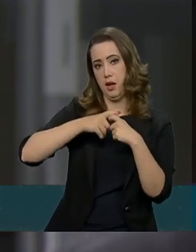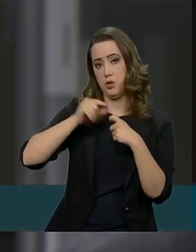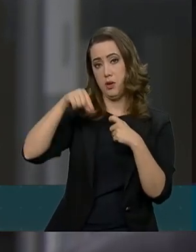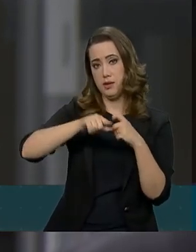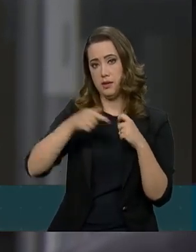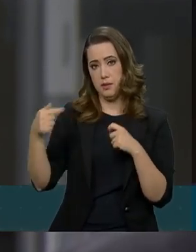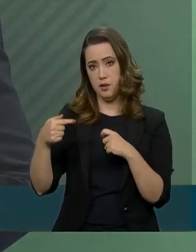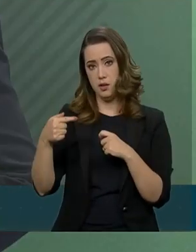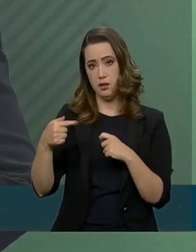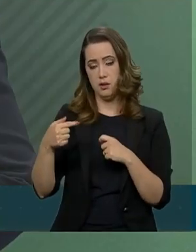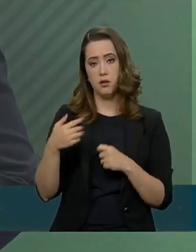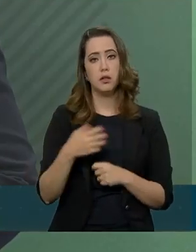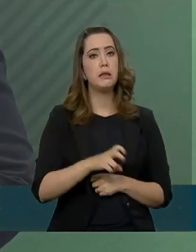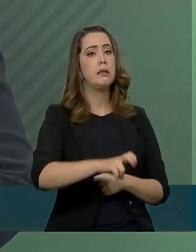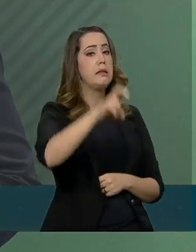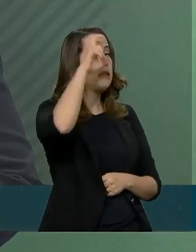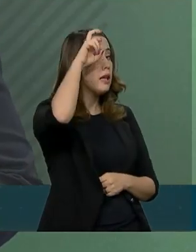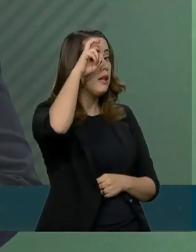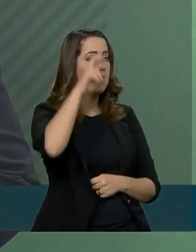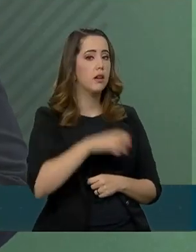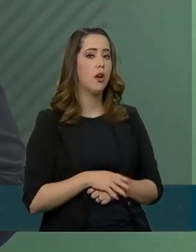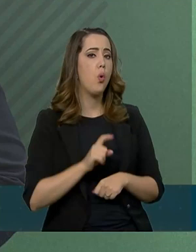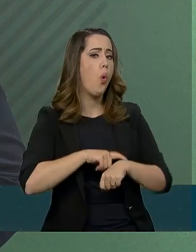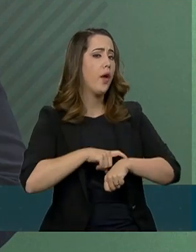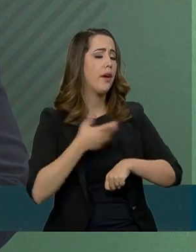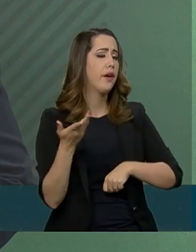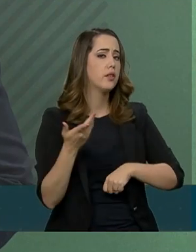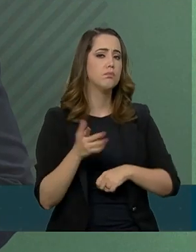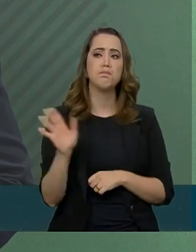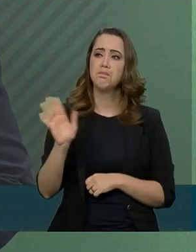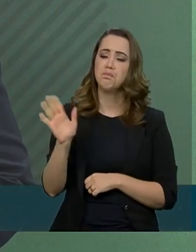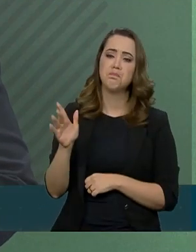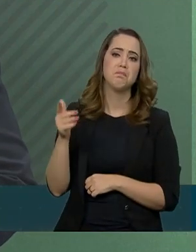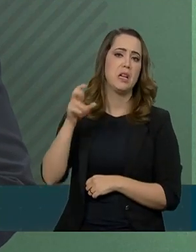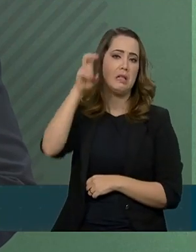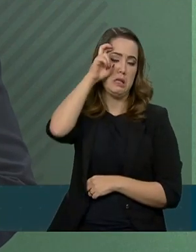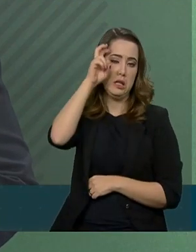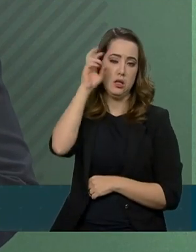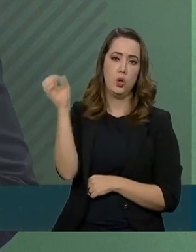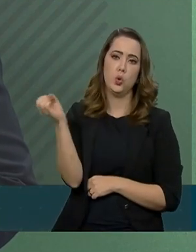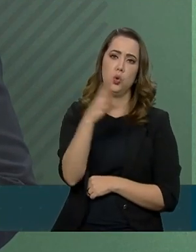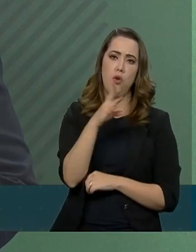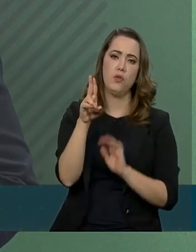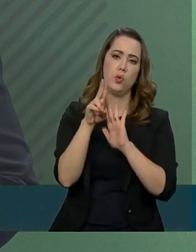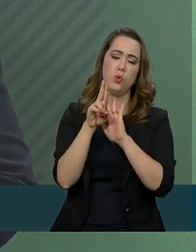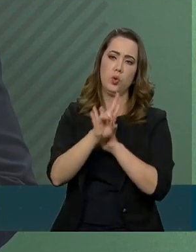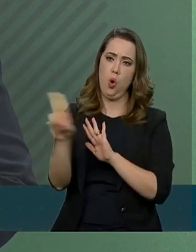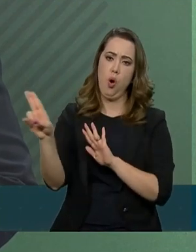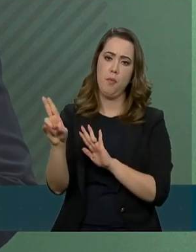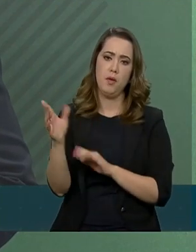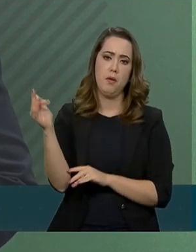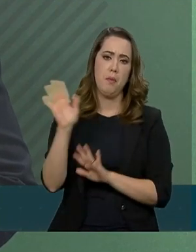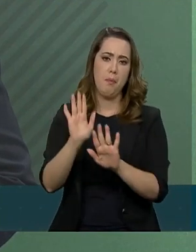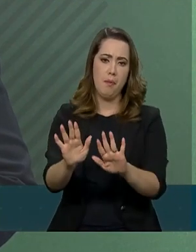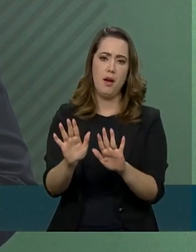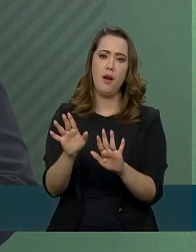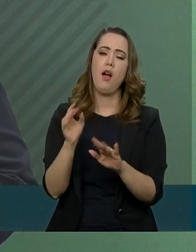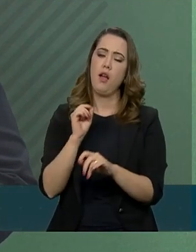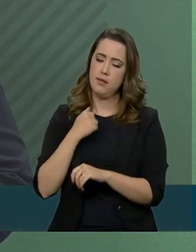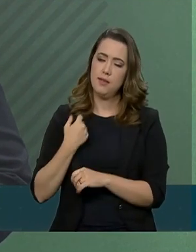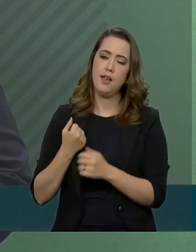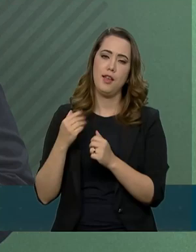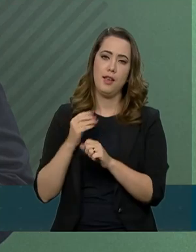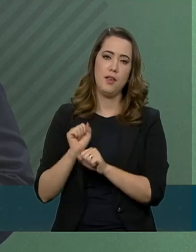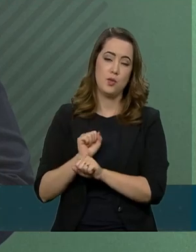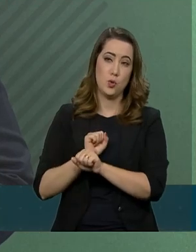Tem horário? Não, eu acabei de conversar com ele, quinta-feira. Está um novo nome, inclusive, mas não vamos quebrar a surpresa.